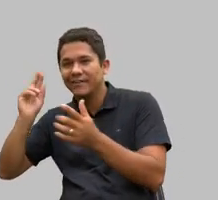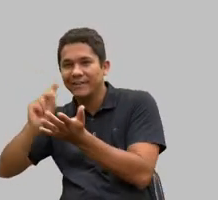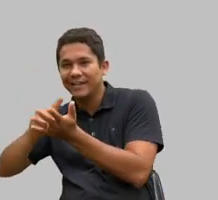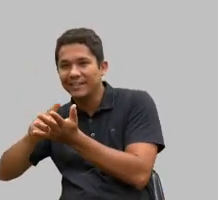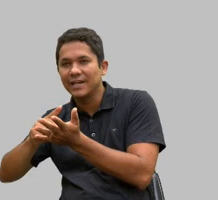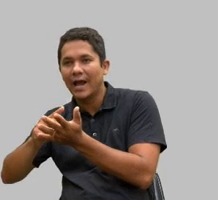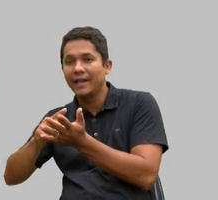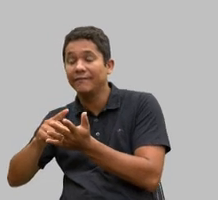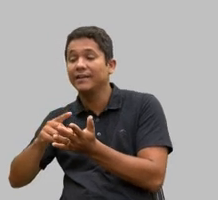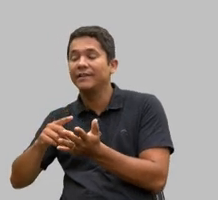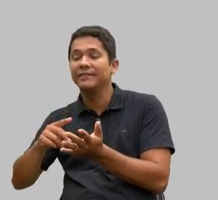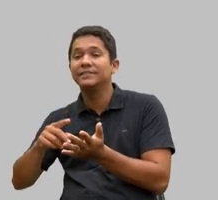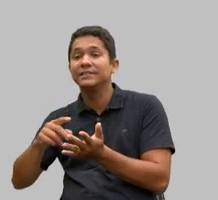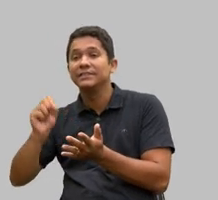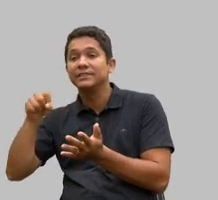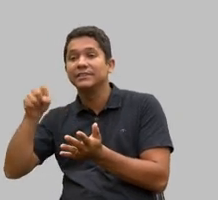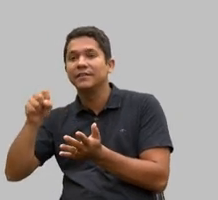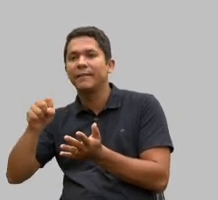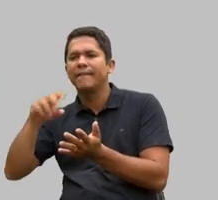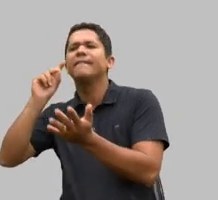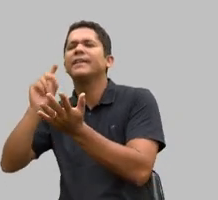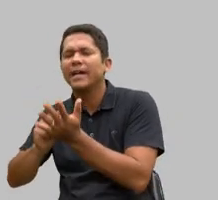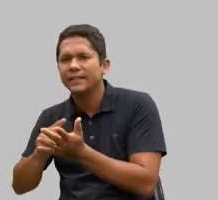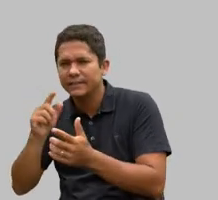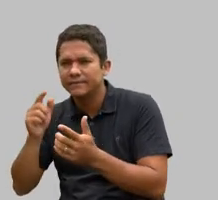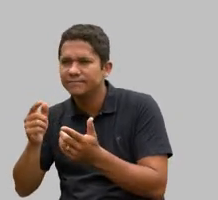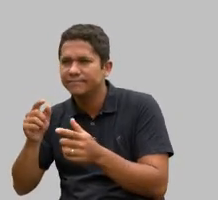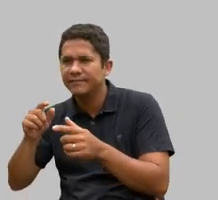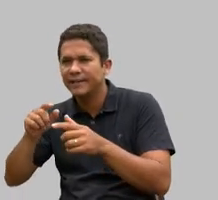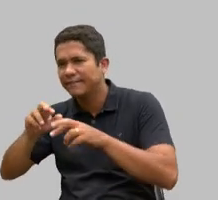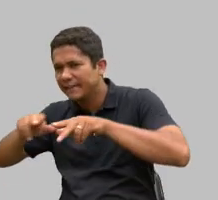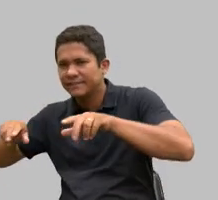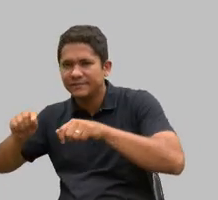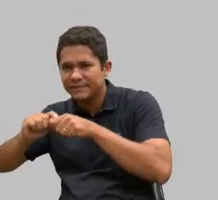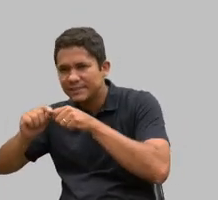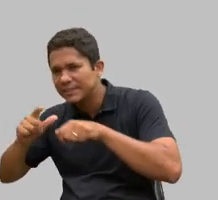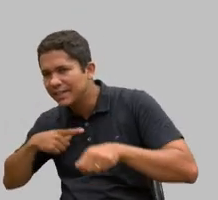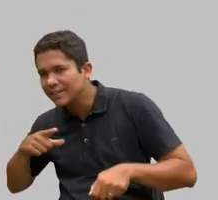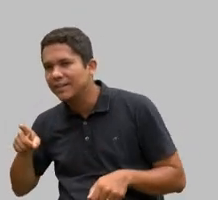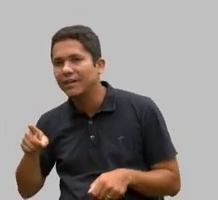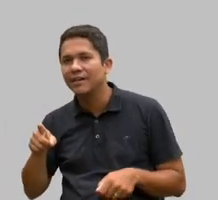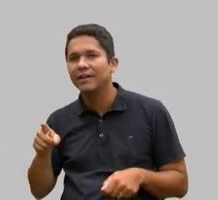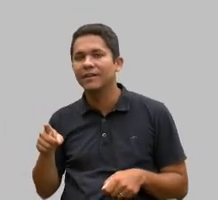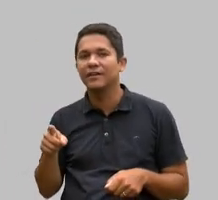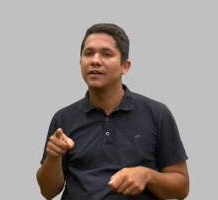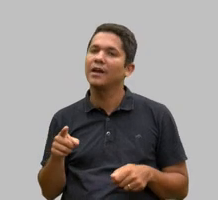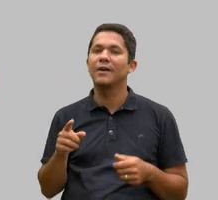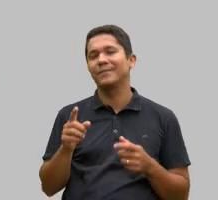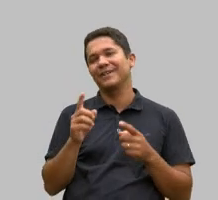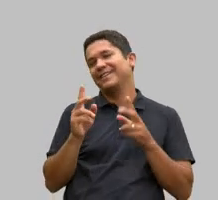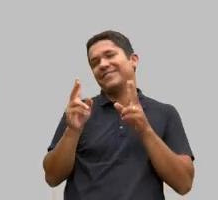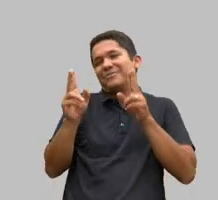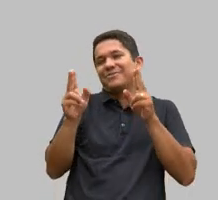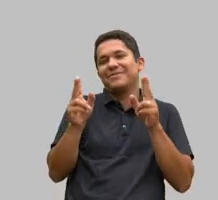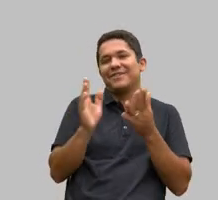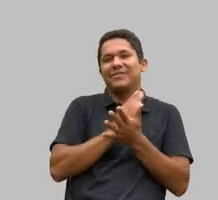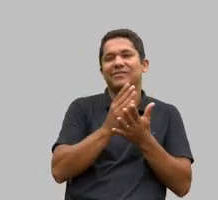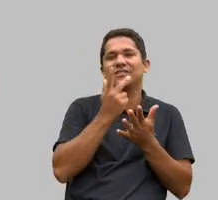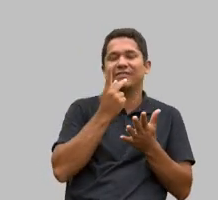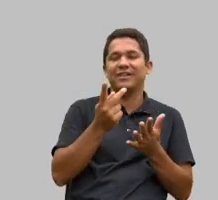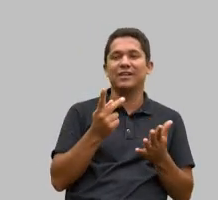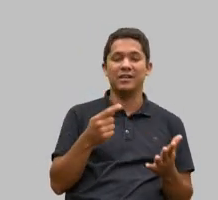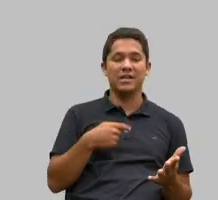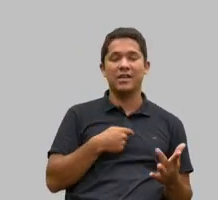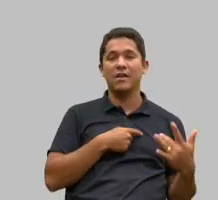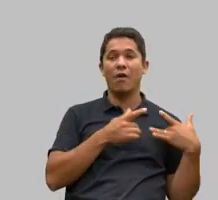Mas o voluntariado, uma coisa é fazer eventualmente o voluntariado. Outra coisa é ser voluntário com uma certa constância.